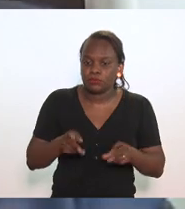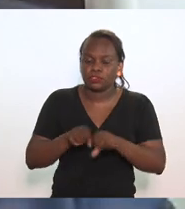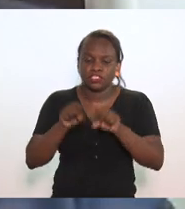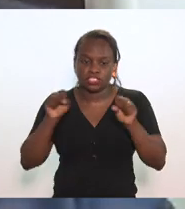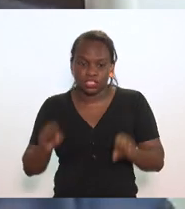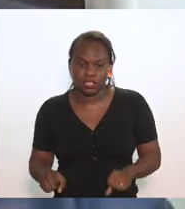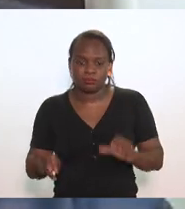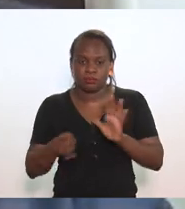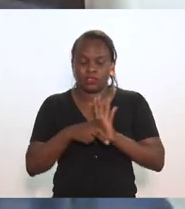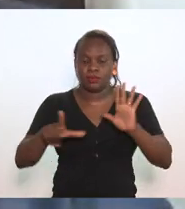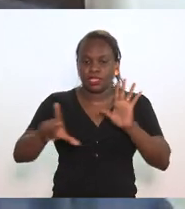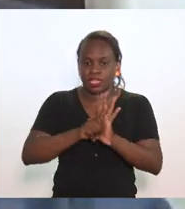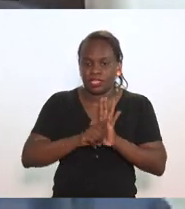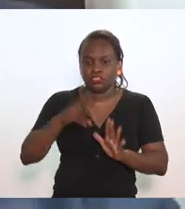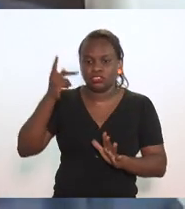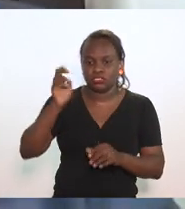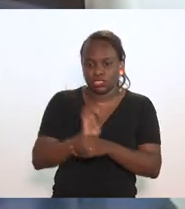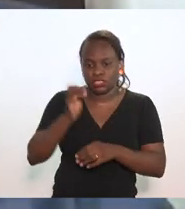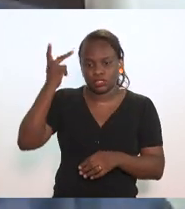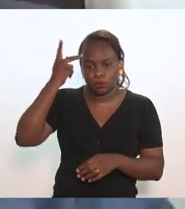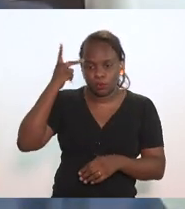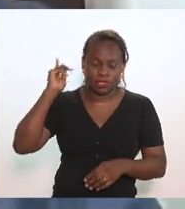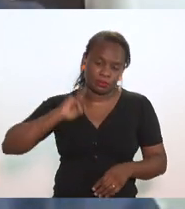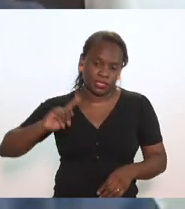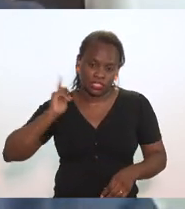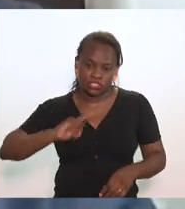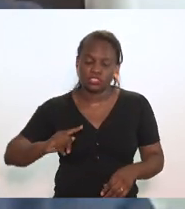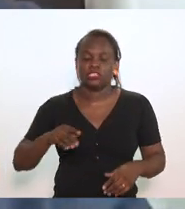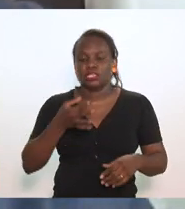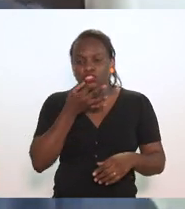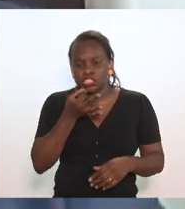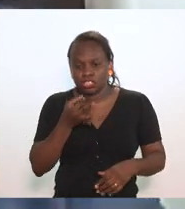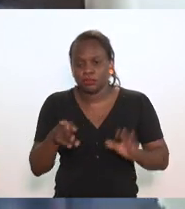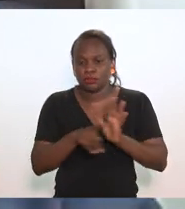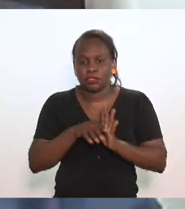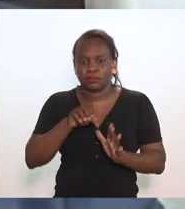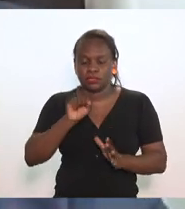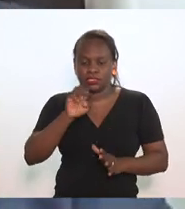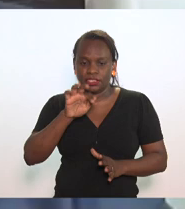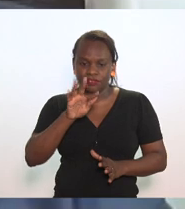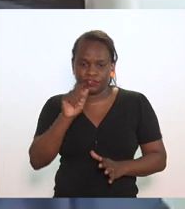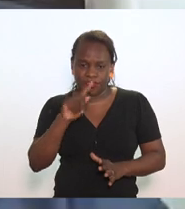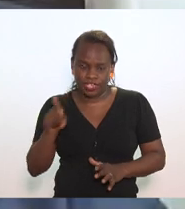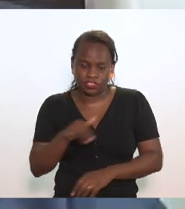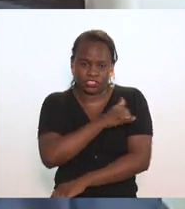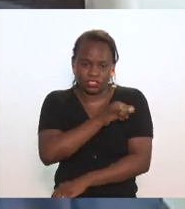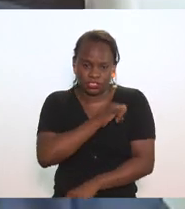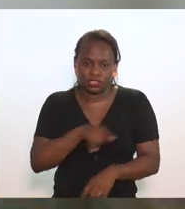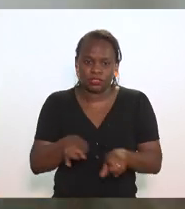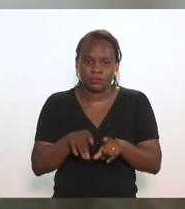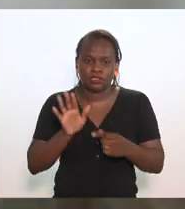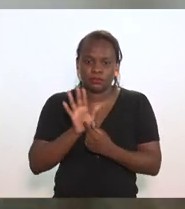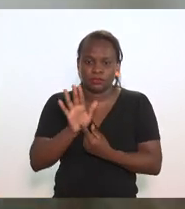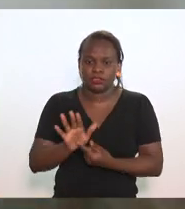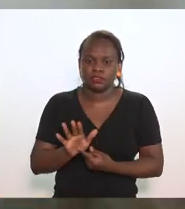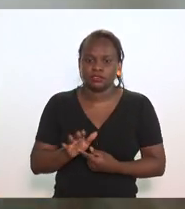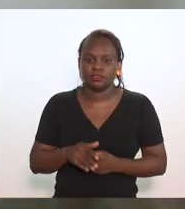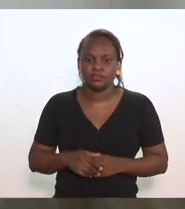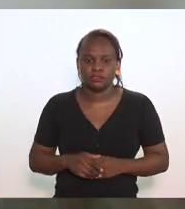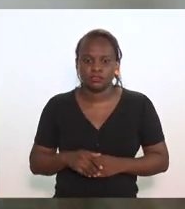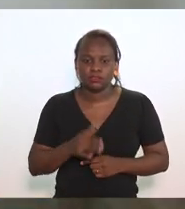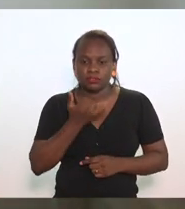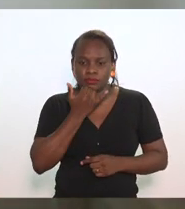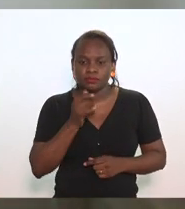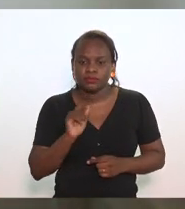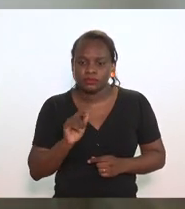da legislação do estado de São Paulo e Minas Gerais. conforme sugestão da Cefaz do Rio de Janeiro e apresentado pelo... Pois não.